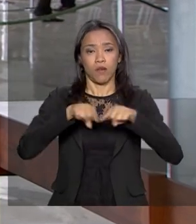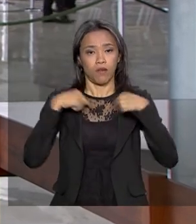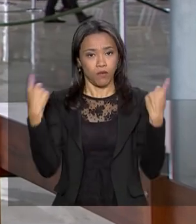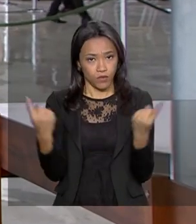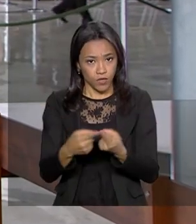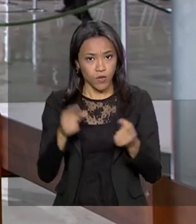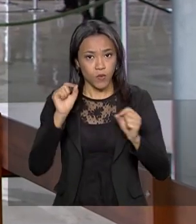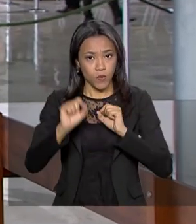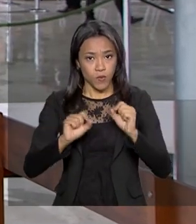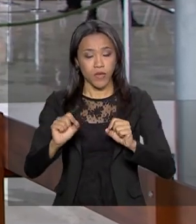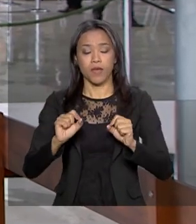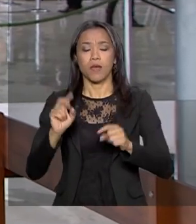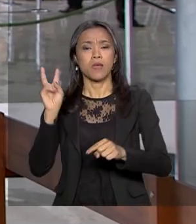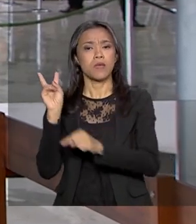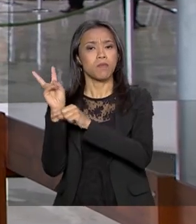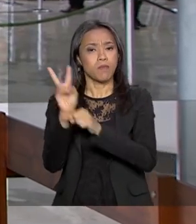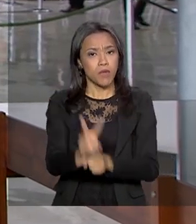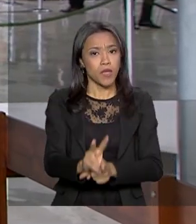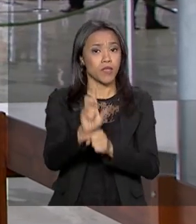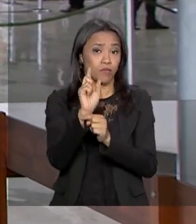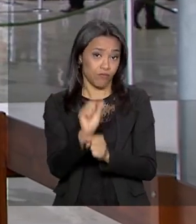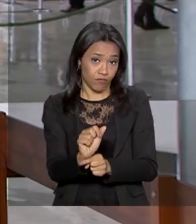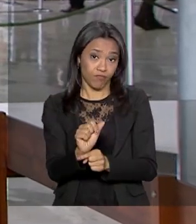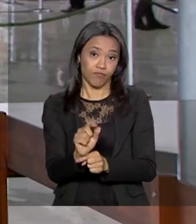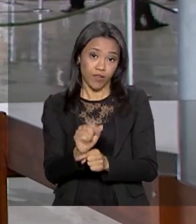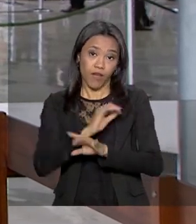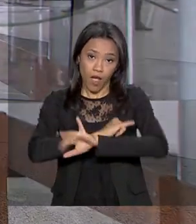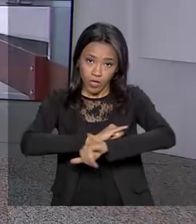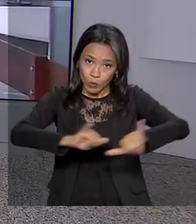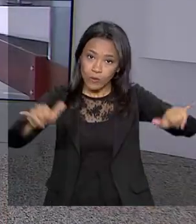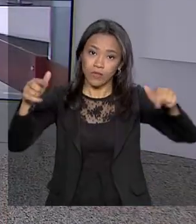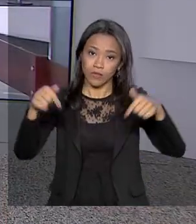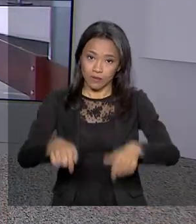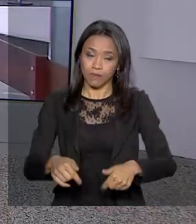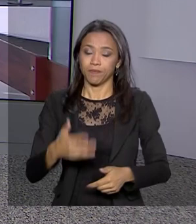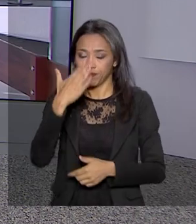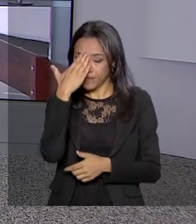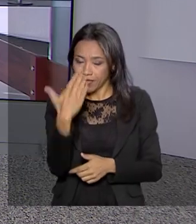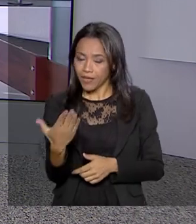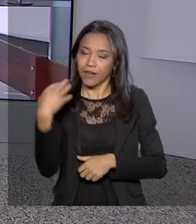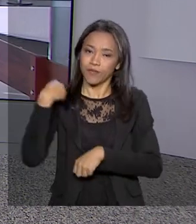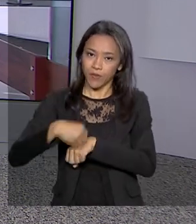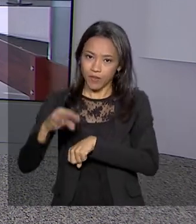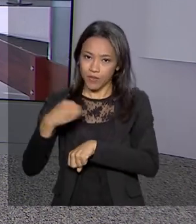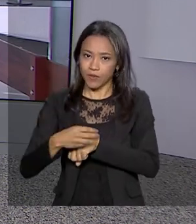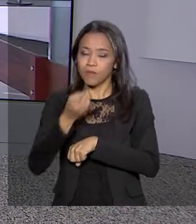IPCA para crédito imobiliário. Renata, eu volto com você. Obrigada, Dani, pelas suas informações. Bom trabalho para você.